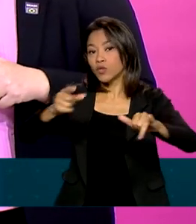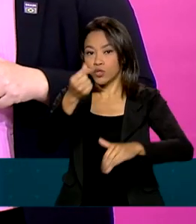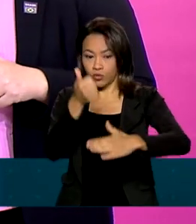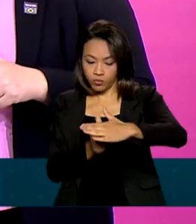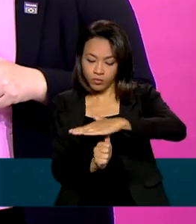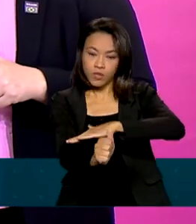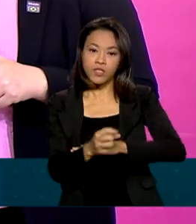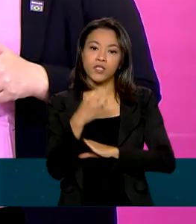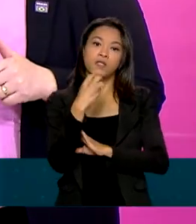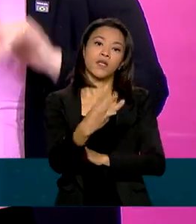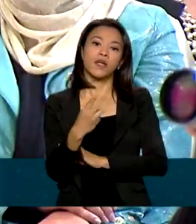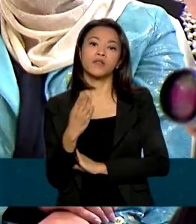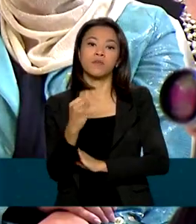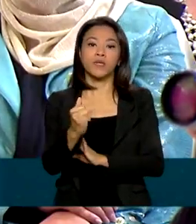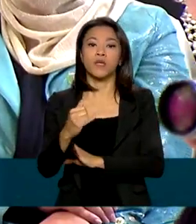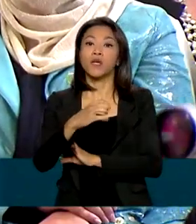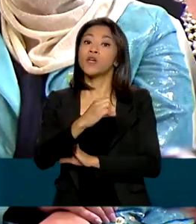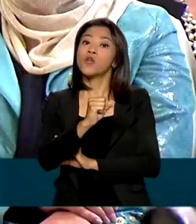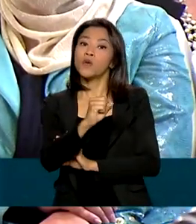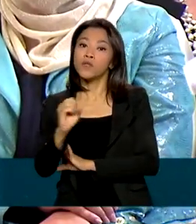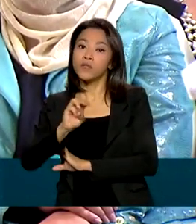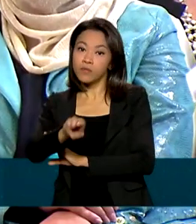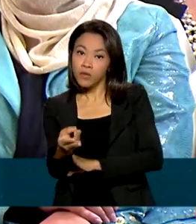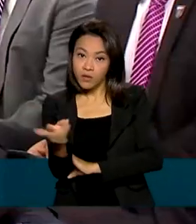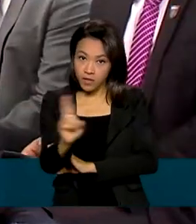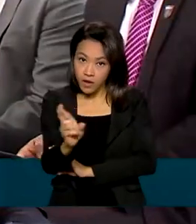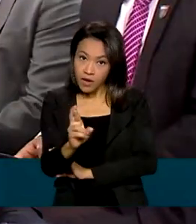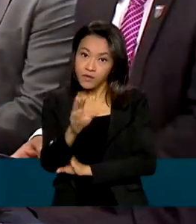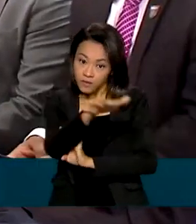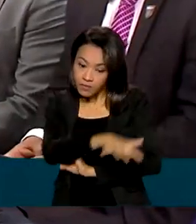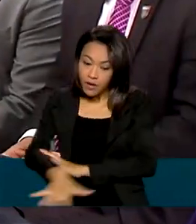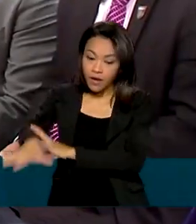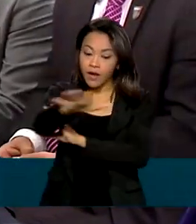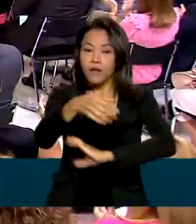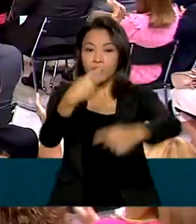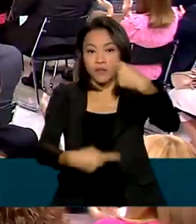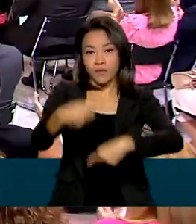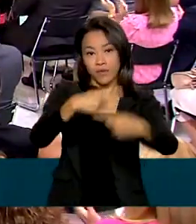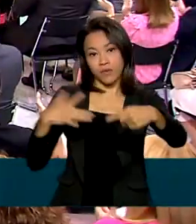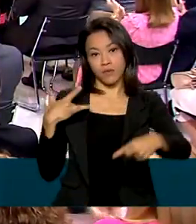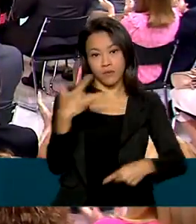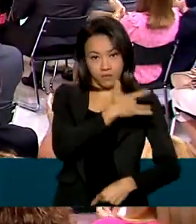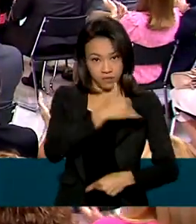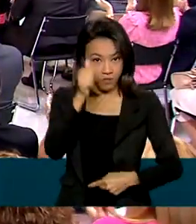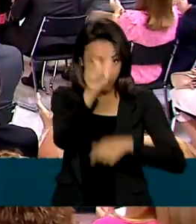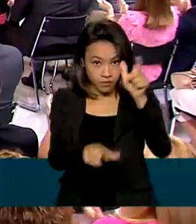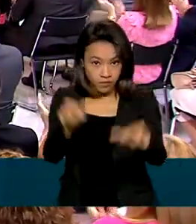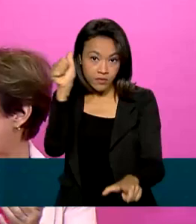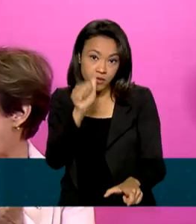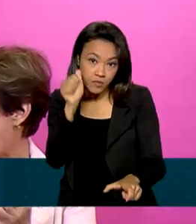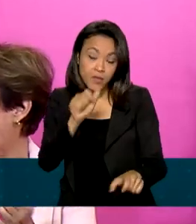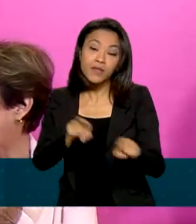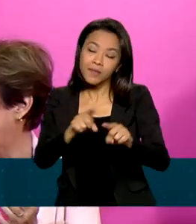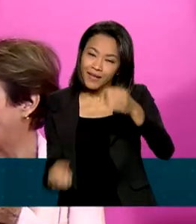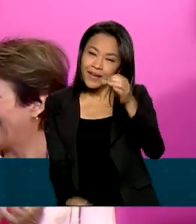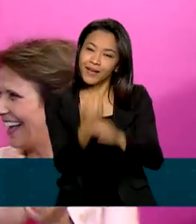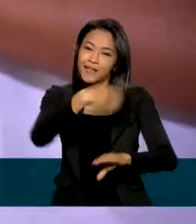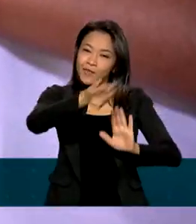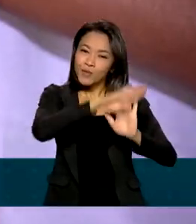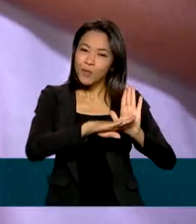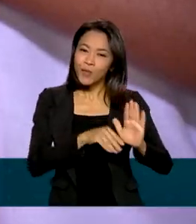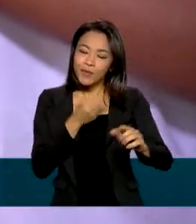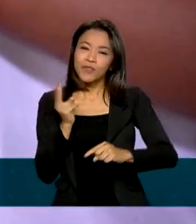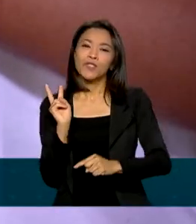3 bilhões e 800 milhões de reais para políticas de saúde feminina e a criação do Programa de